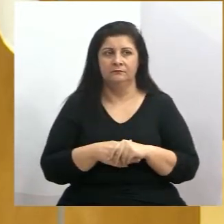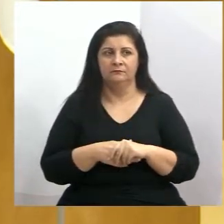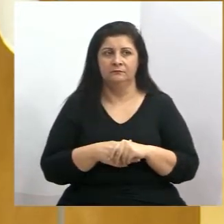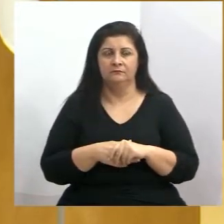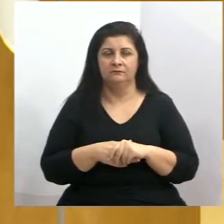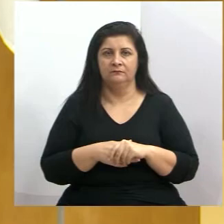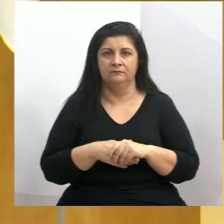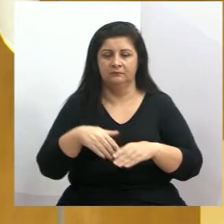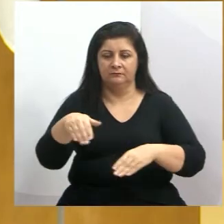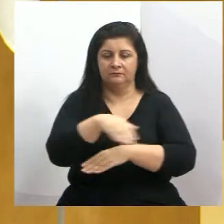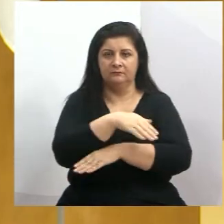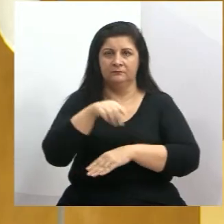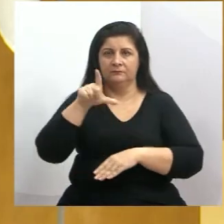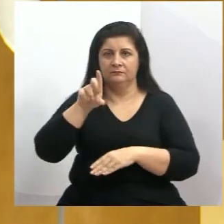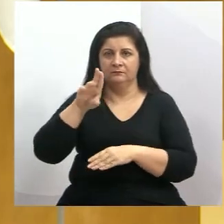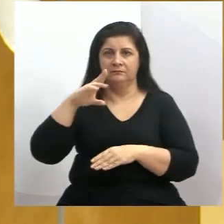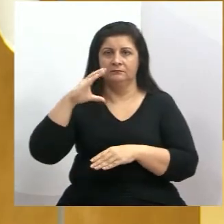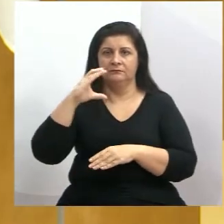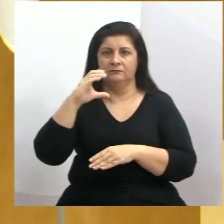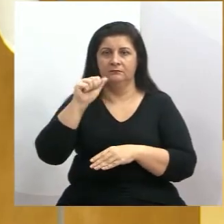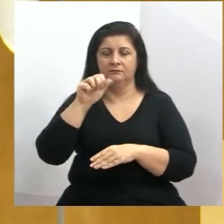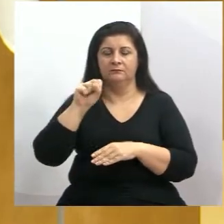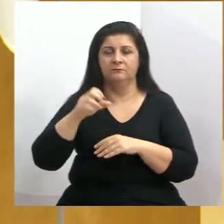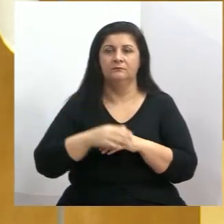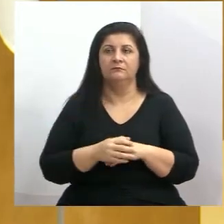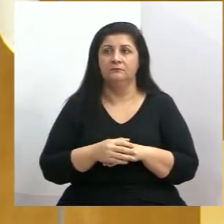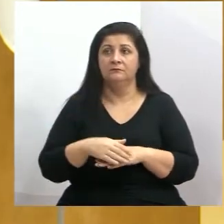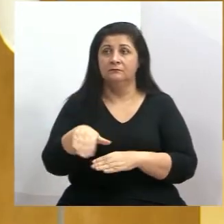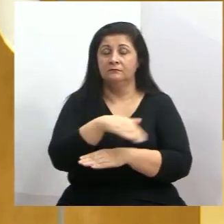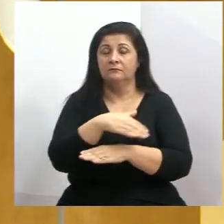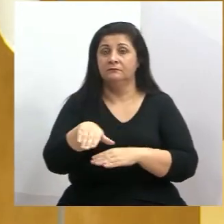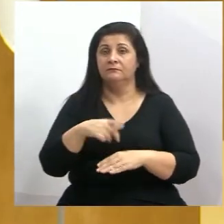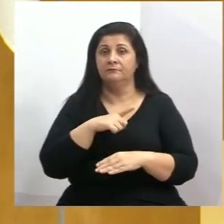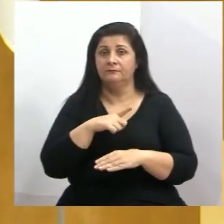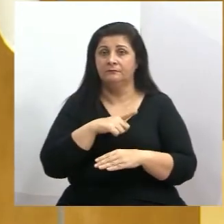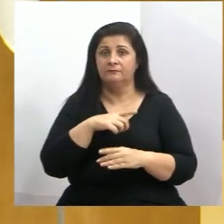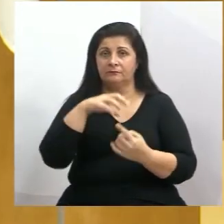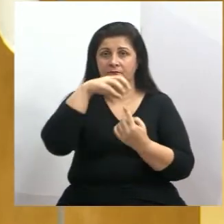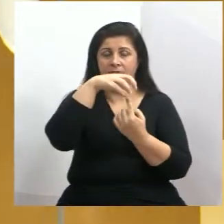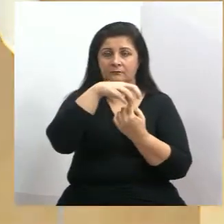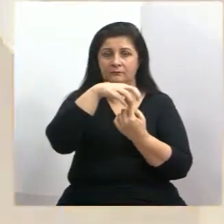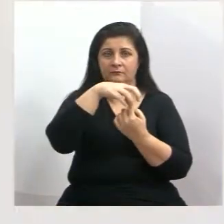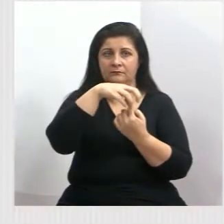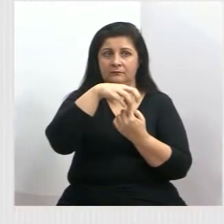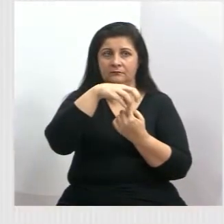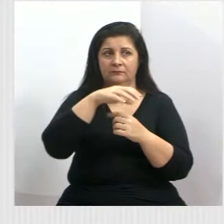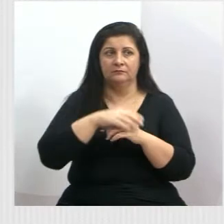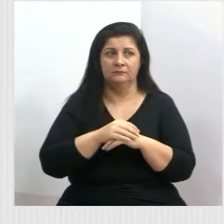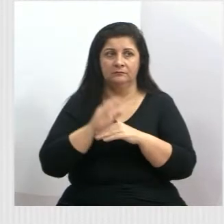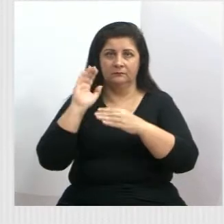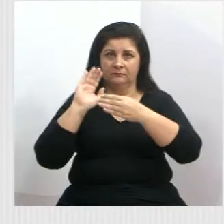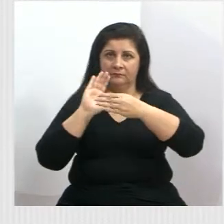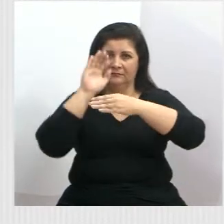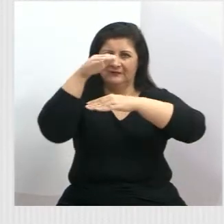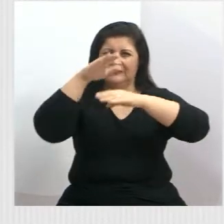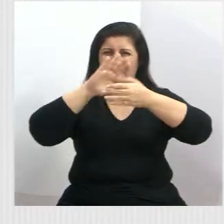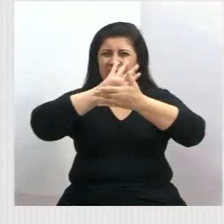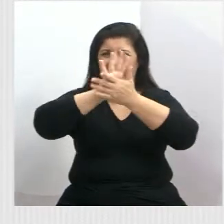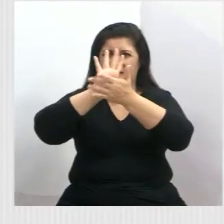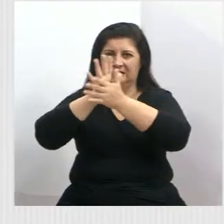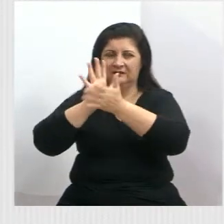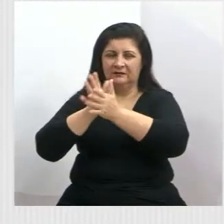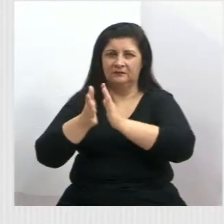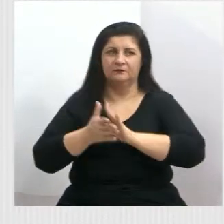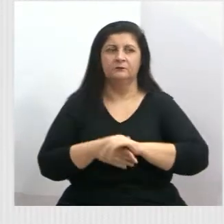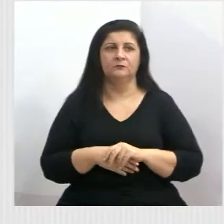Lucas Nogueira Garcês, pode perceber que havia ali um ponto, uma cobertura de acrílico que estava toda quebrada